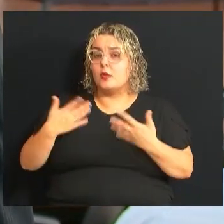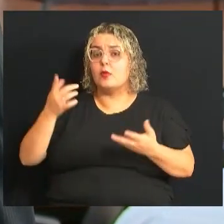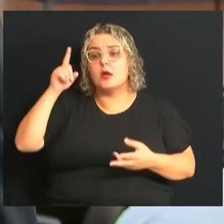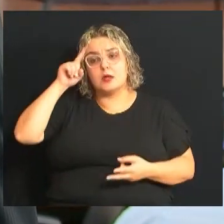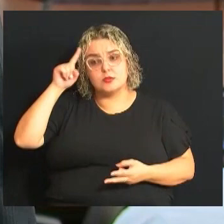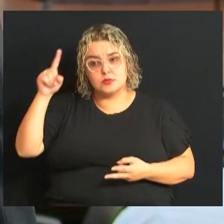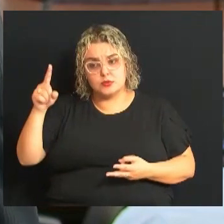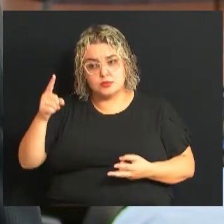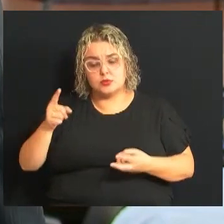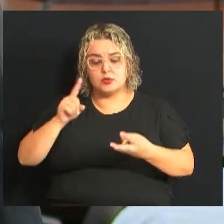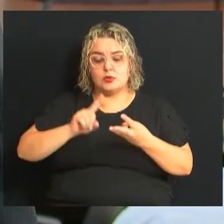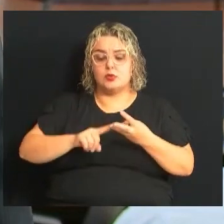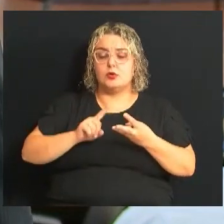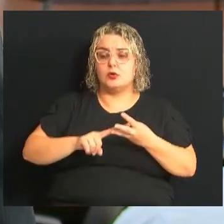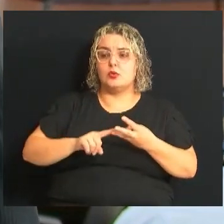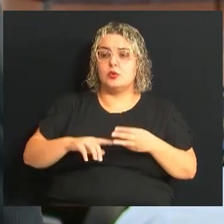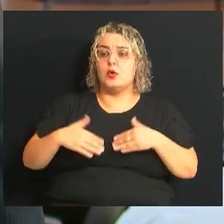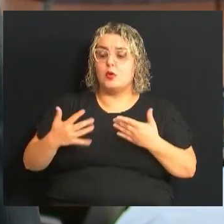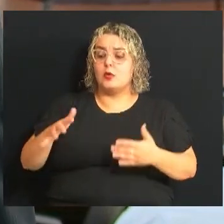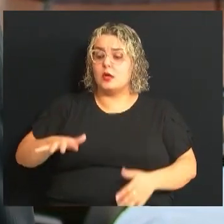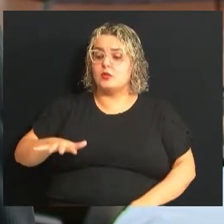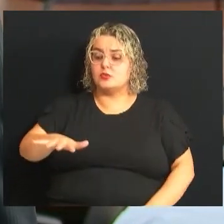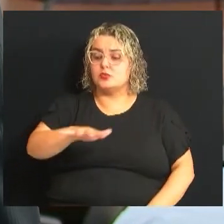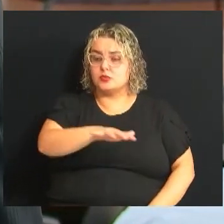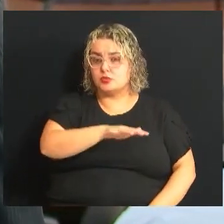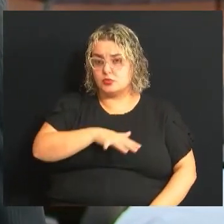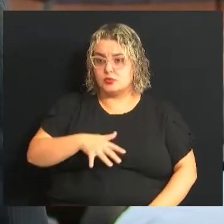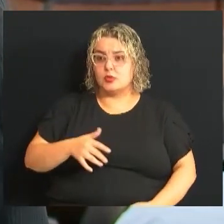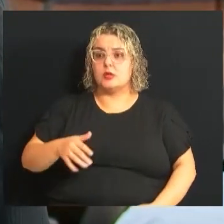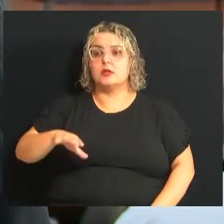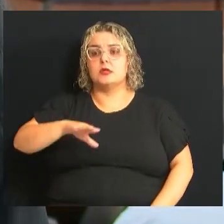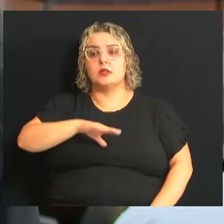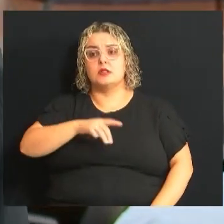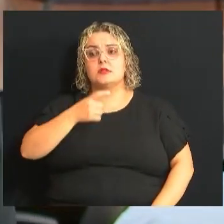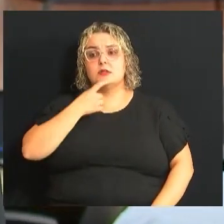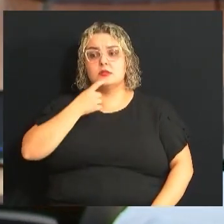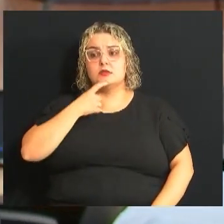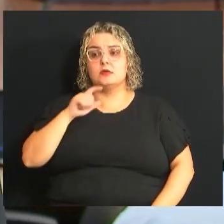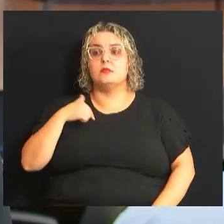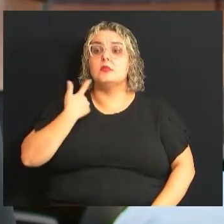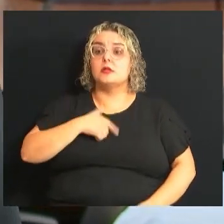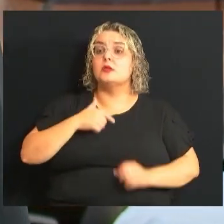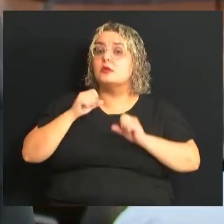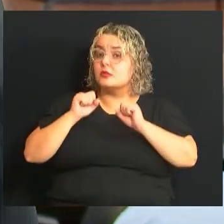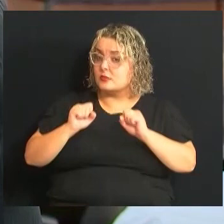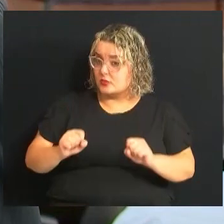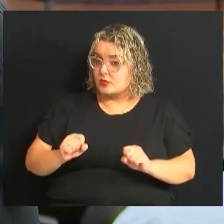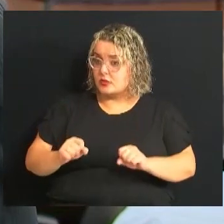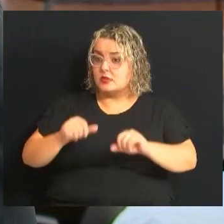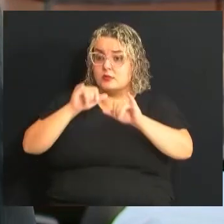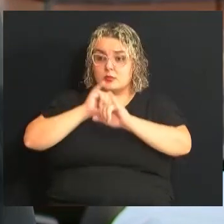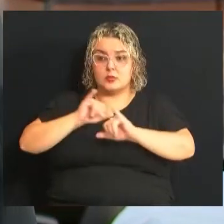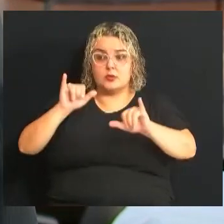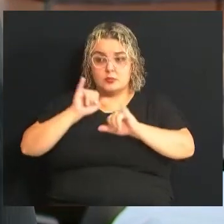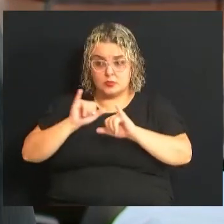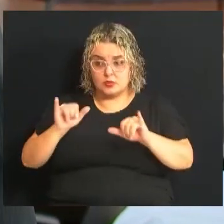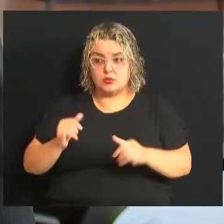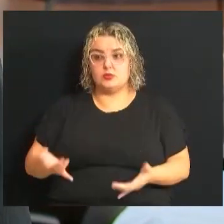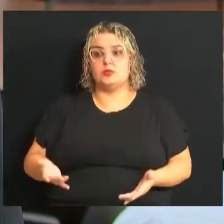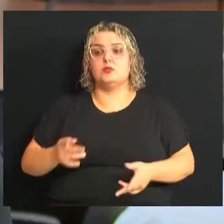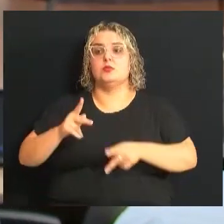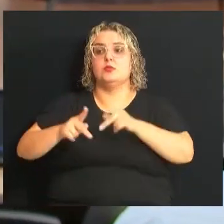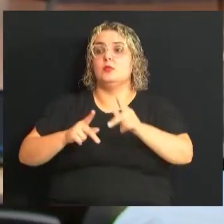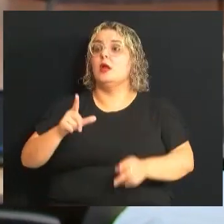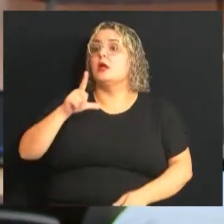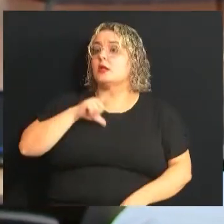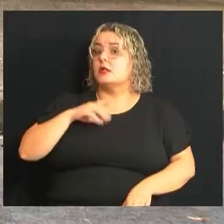quais são as datas, quais as regiões da cidade de Campinas para a gente poder estar